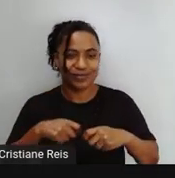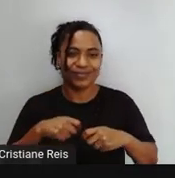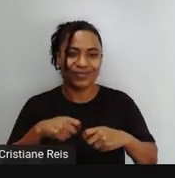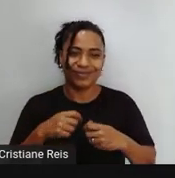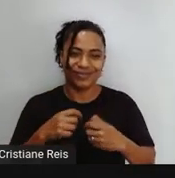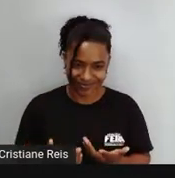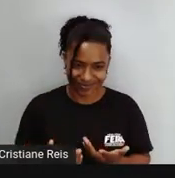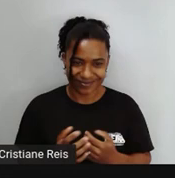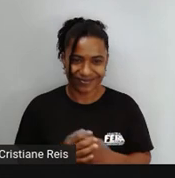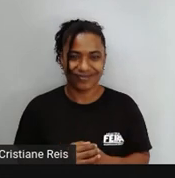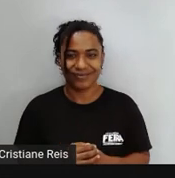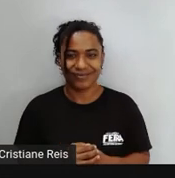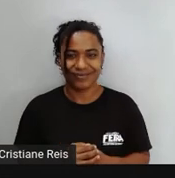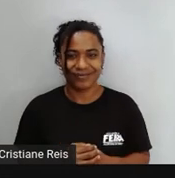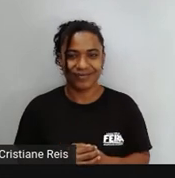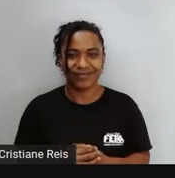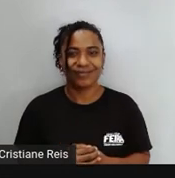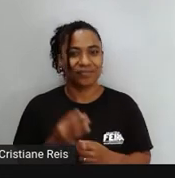students?